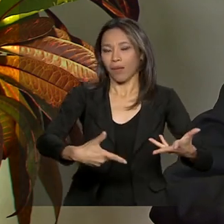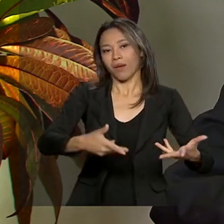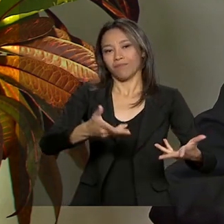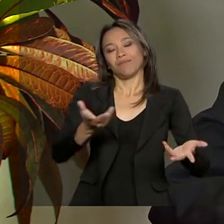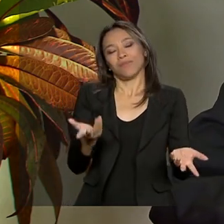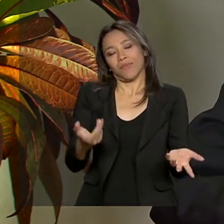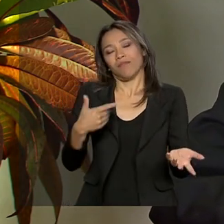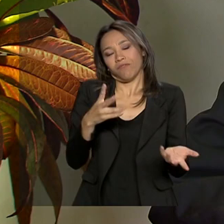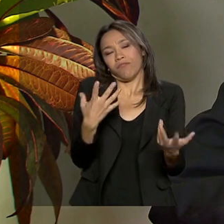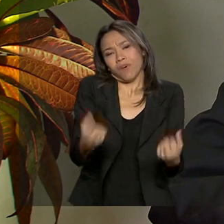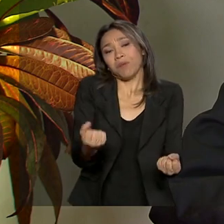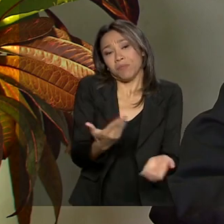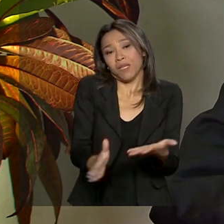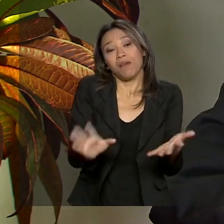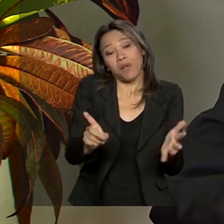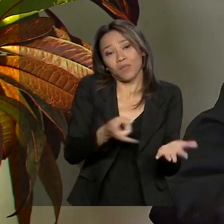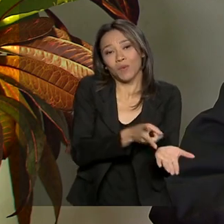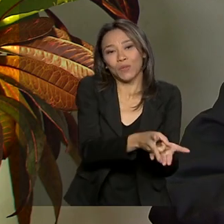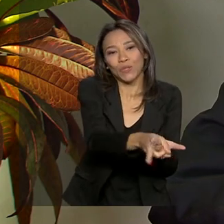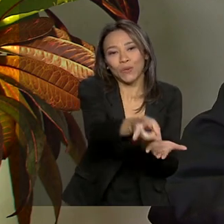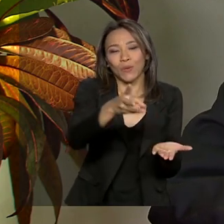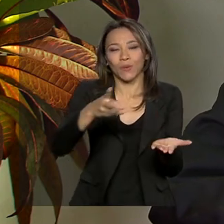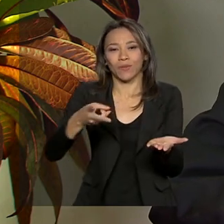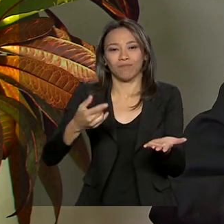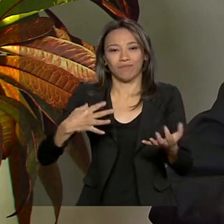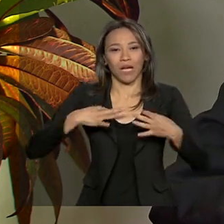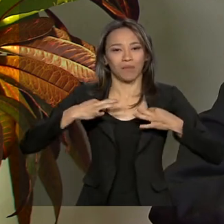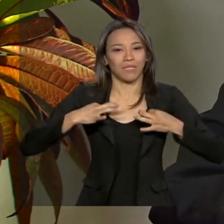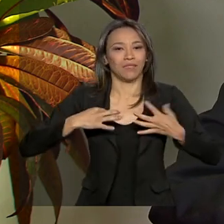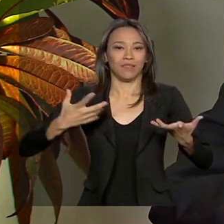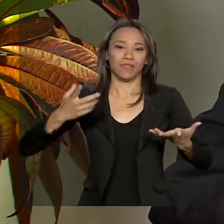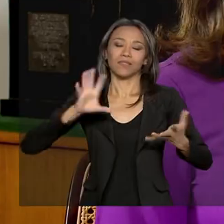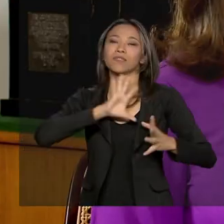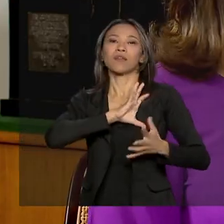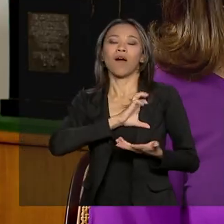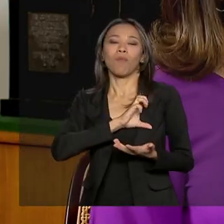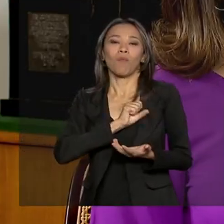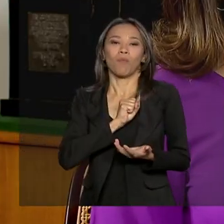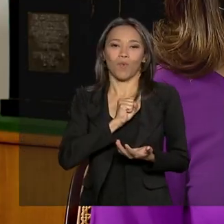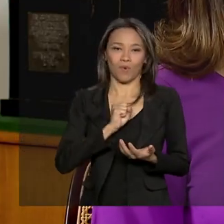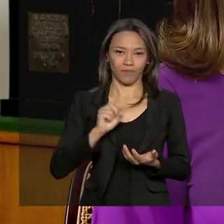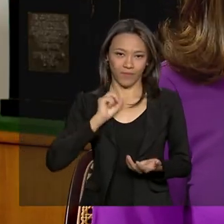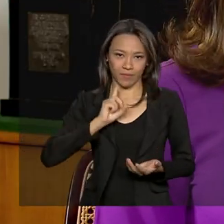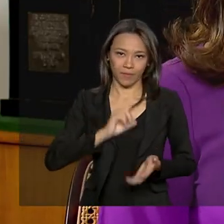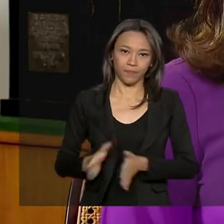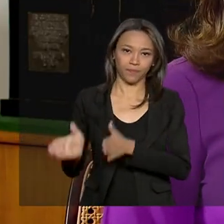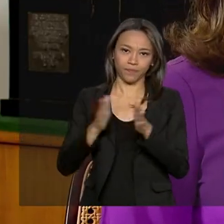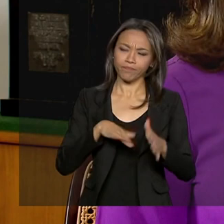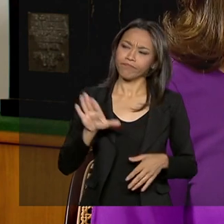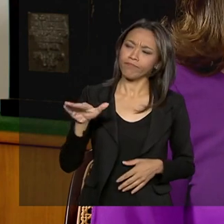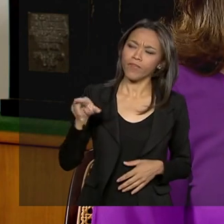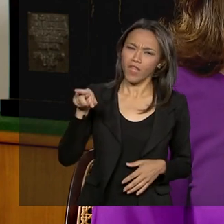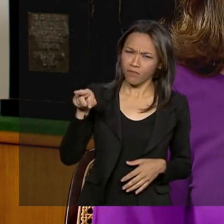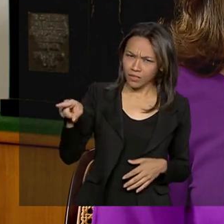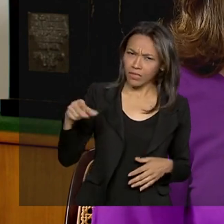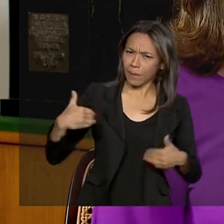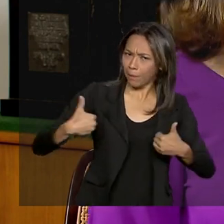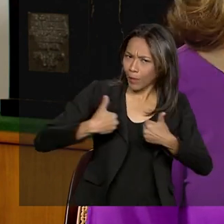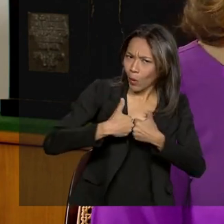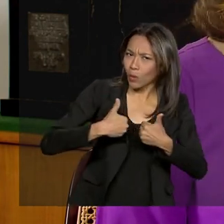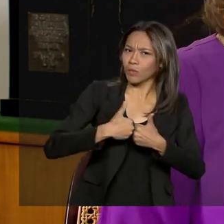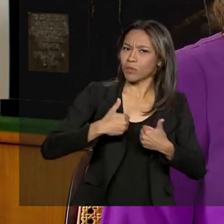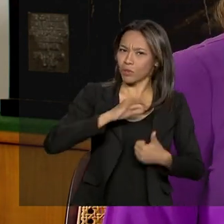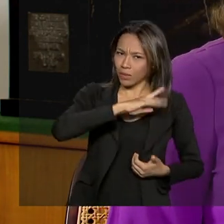jogadores, mas continua a mística, continua a camisa e, sobretudo, esse amor ao clube. General, aí o senhor é muito próximo do presidente Jair Bolsonaro.